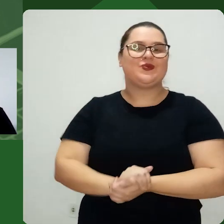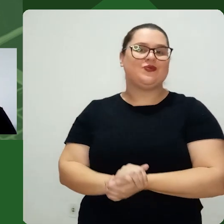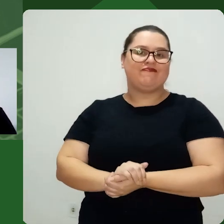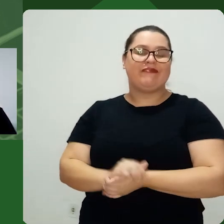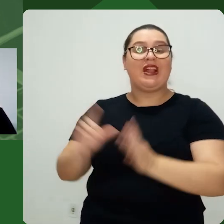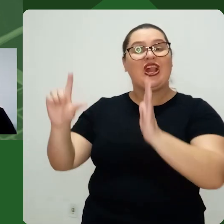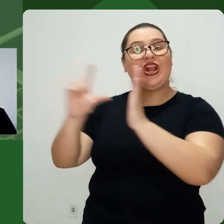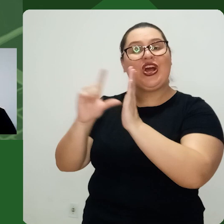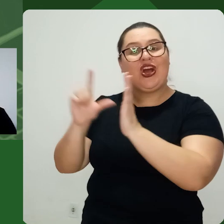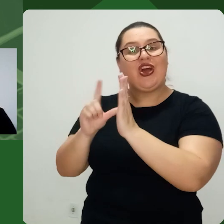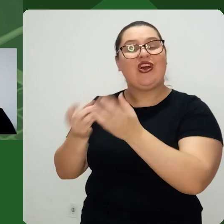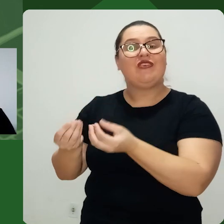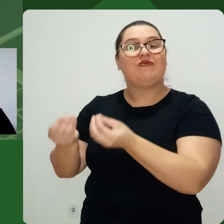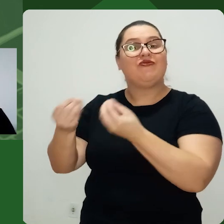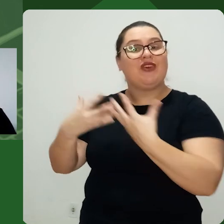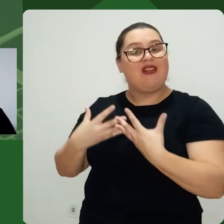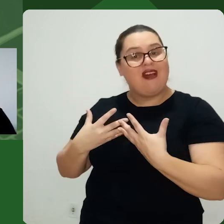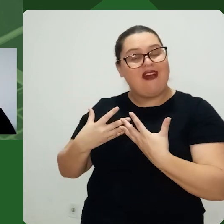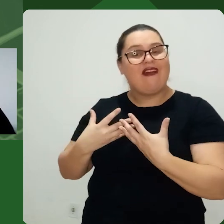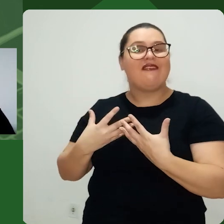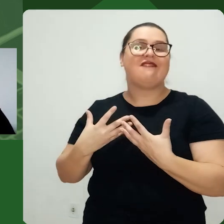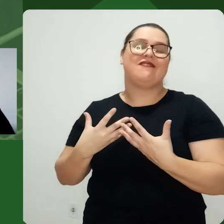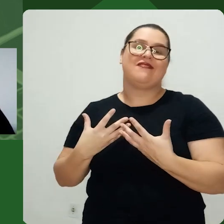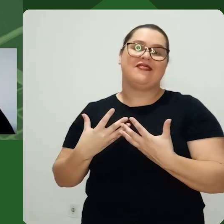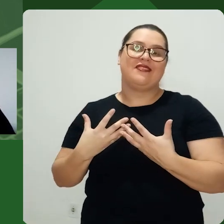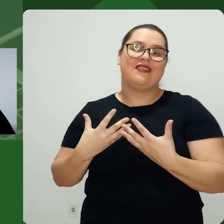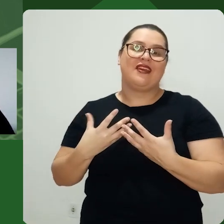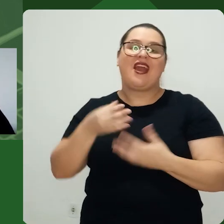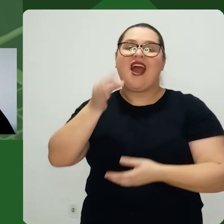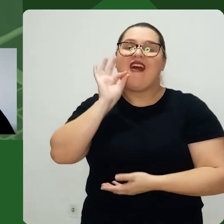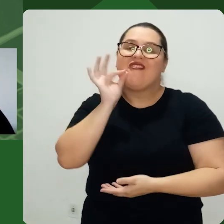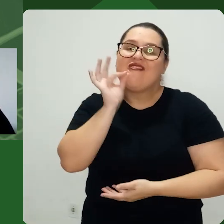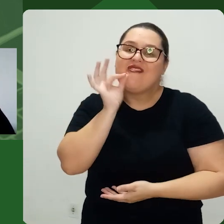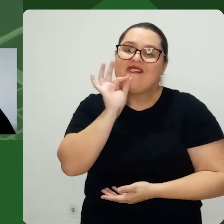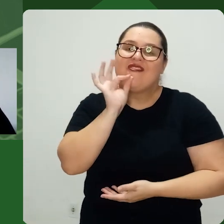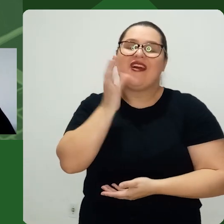aroma agradável Ou eu sei que naquela loja Eles me oferecem, né?